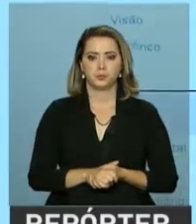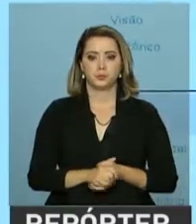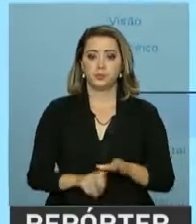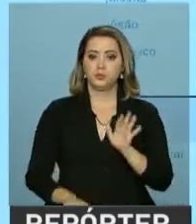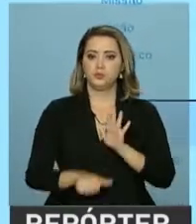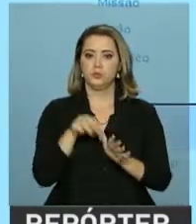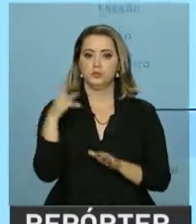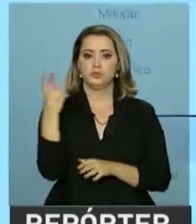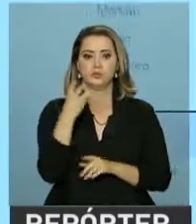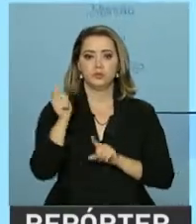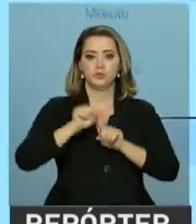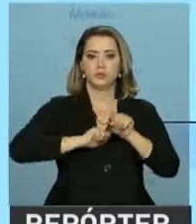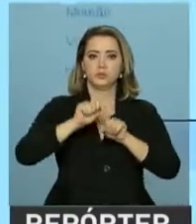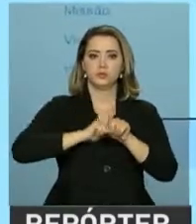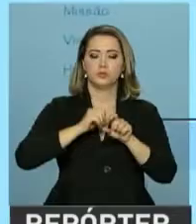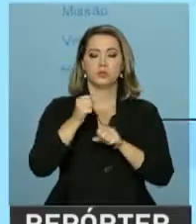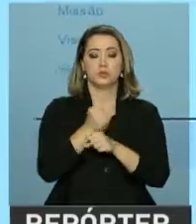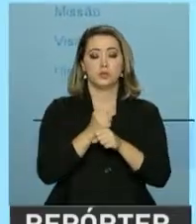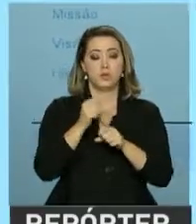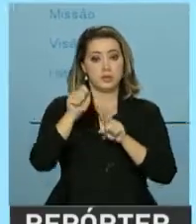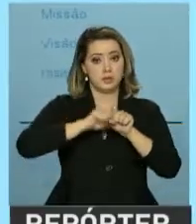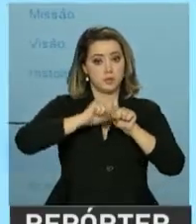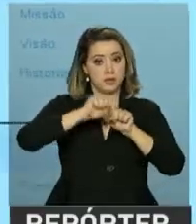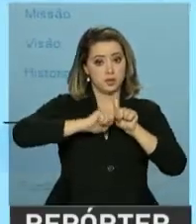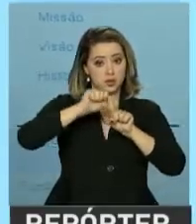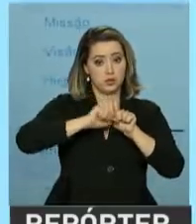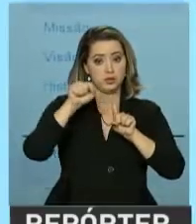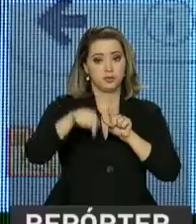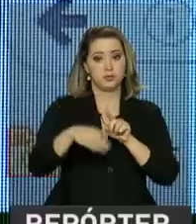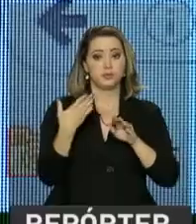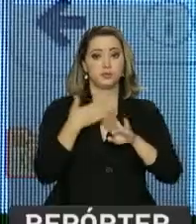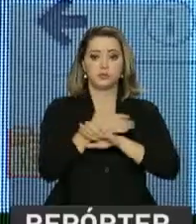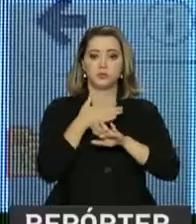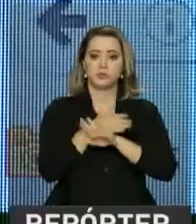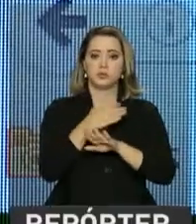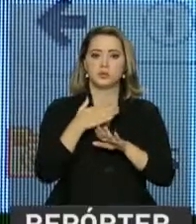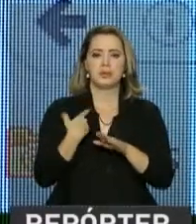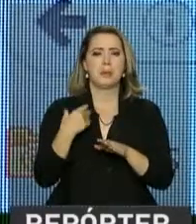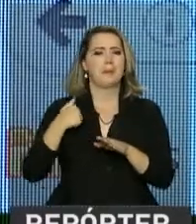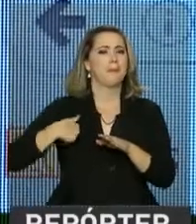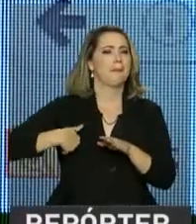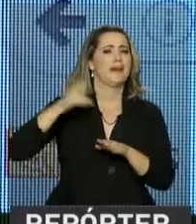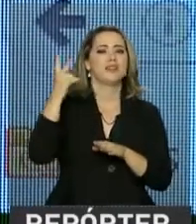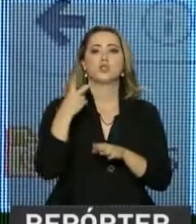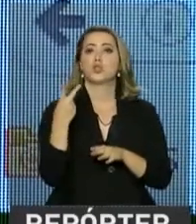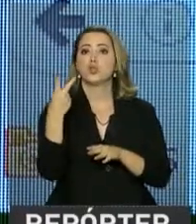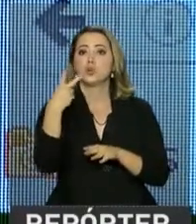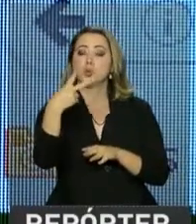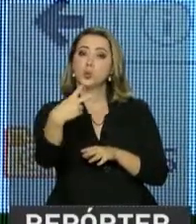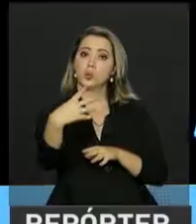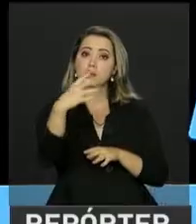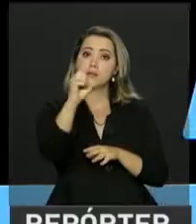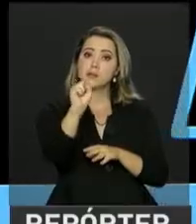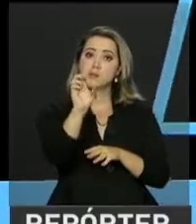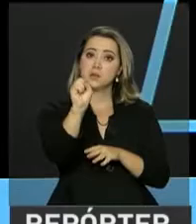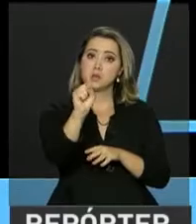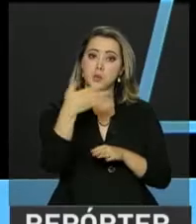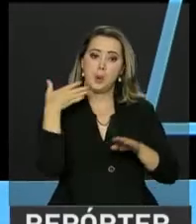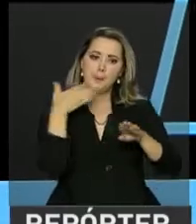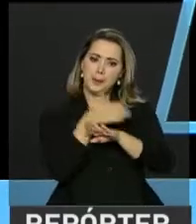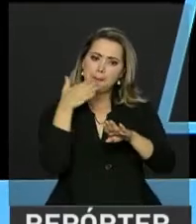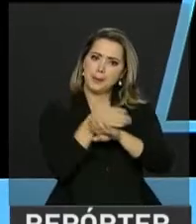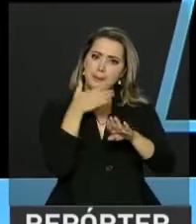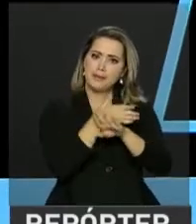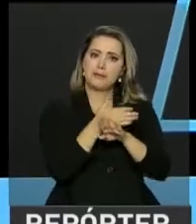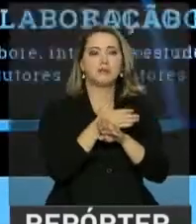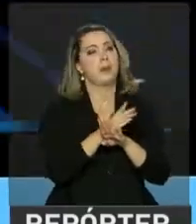primeiro trimestre deste ano, as redes de informática do governo federal sofreram mais de 2.800 tentativas de invasão.